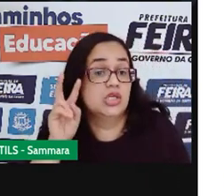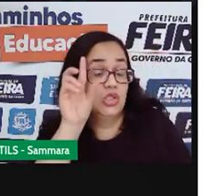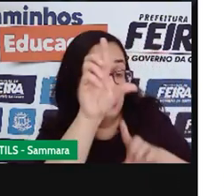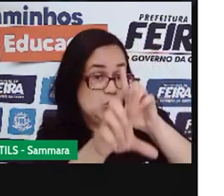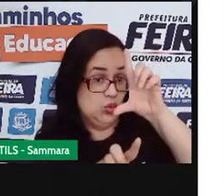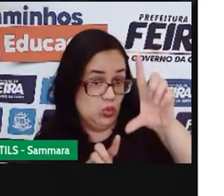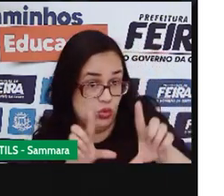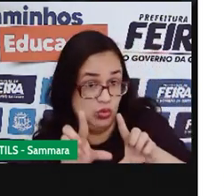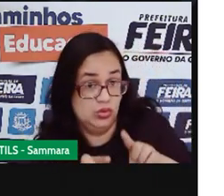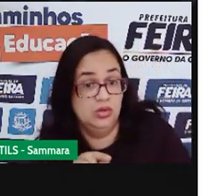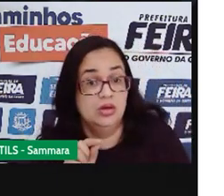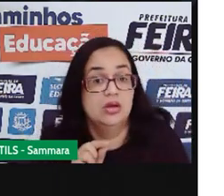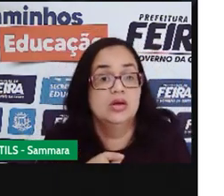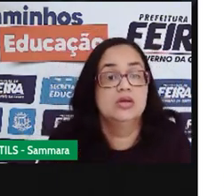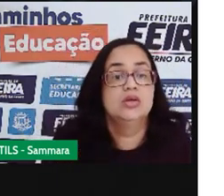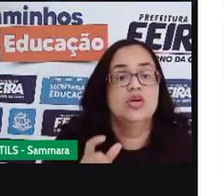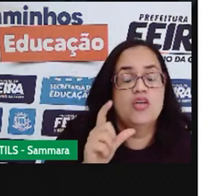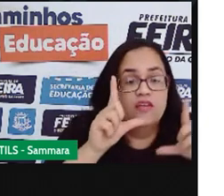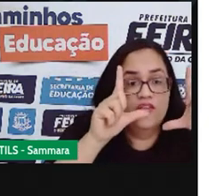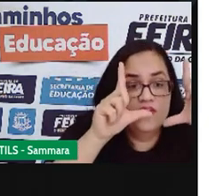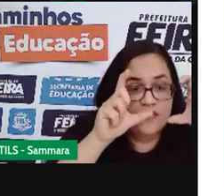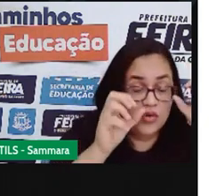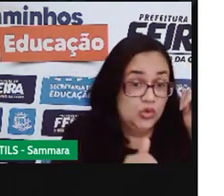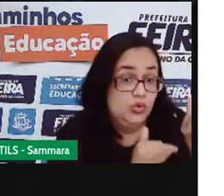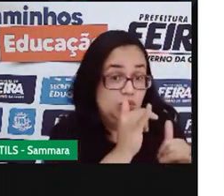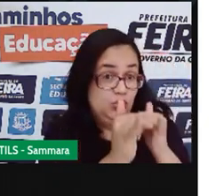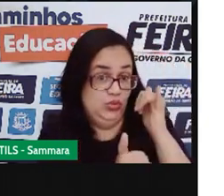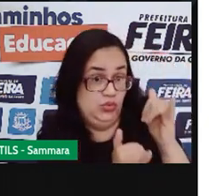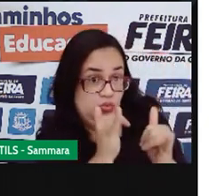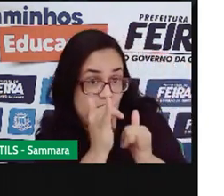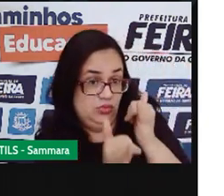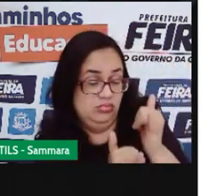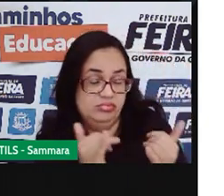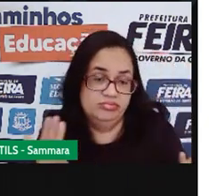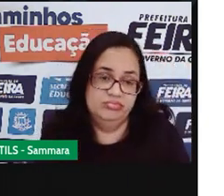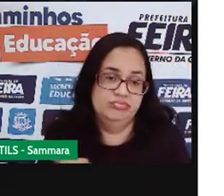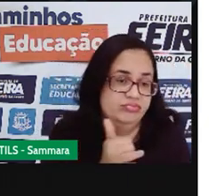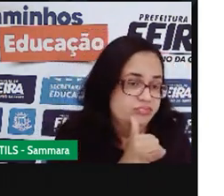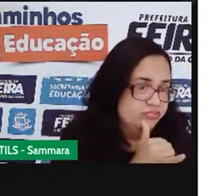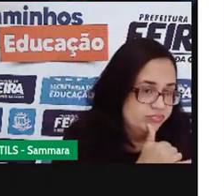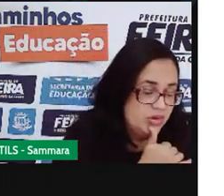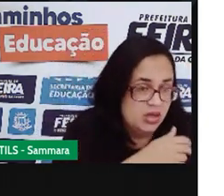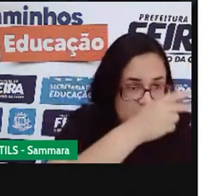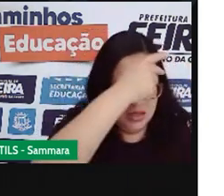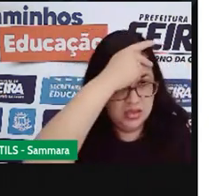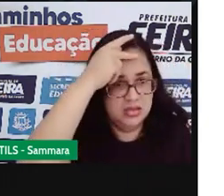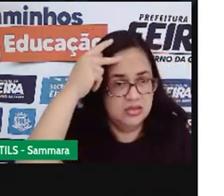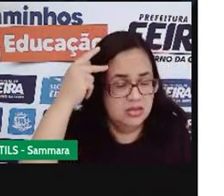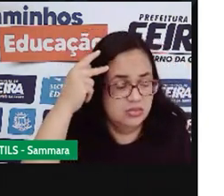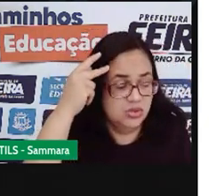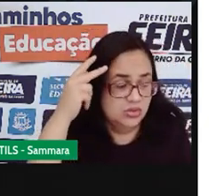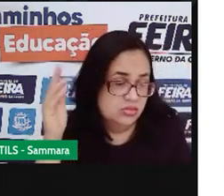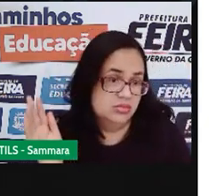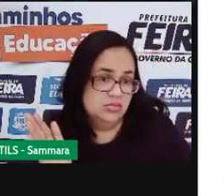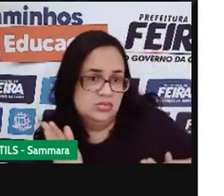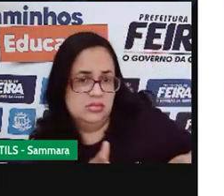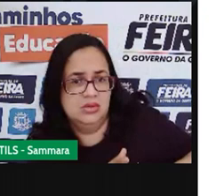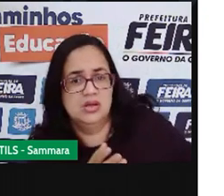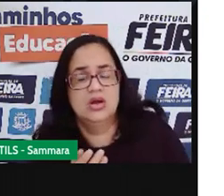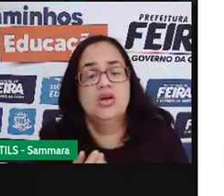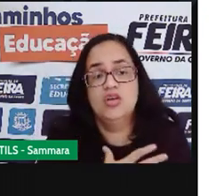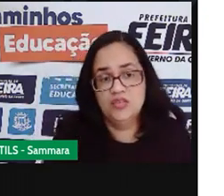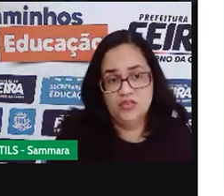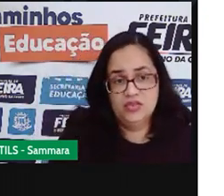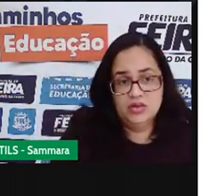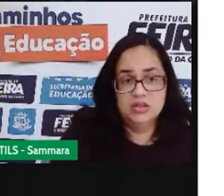Escolhi uma foto da internet que, infelizmente, as pessoas têm realmente o costume de fazer. Colocar os